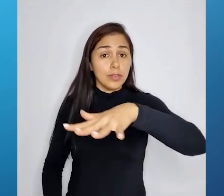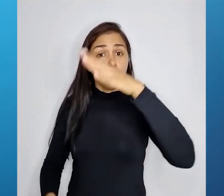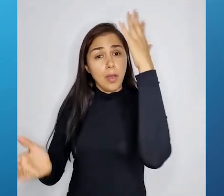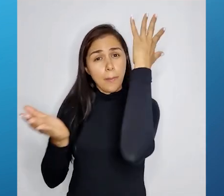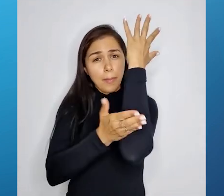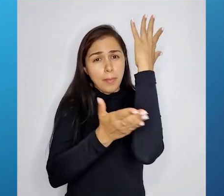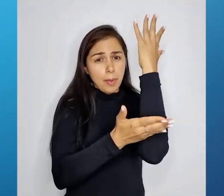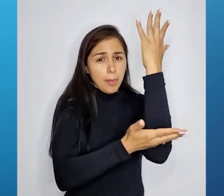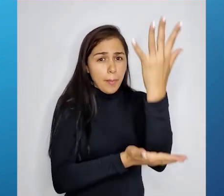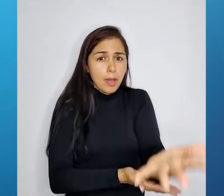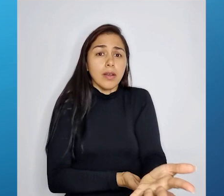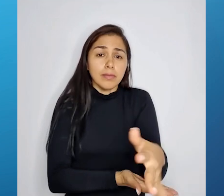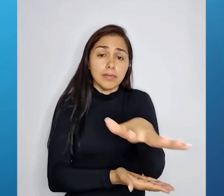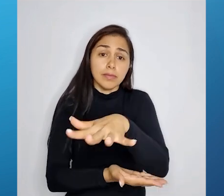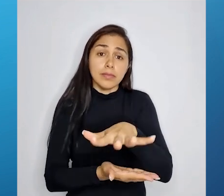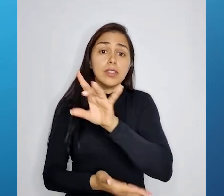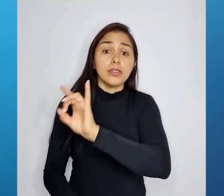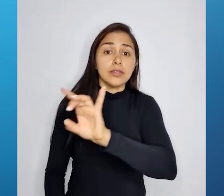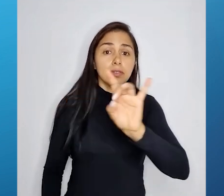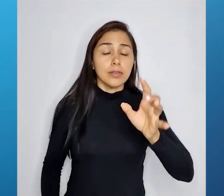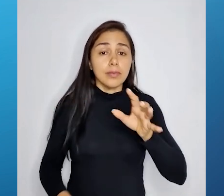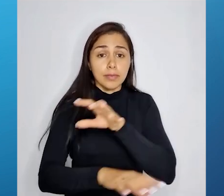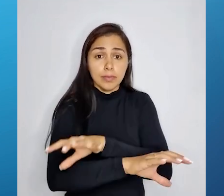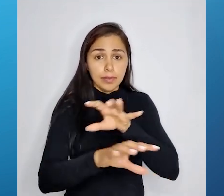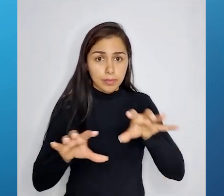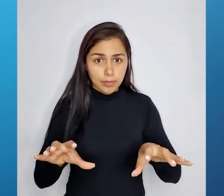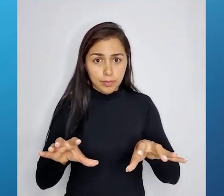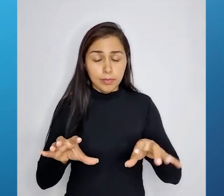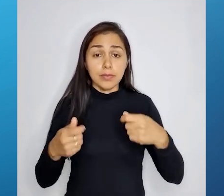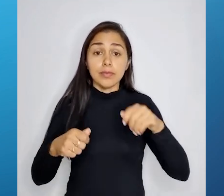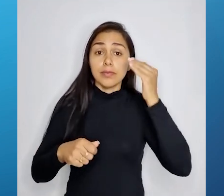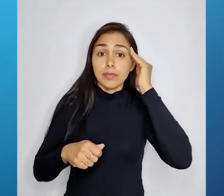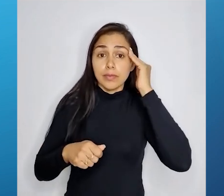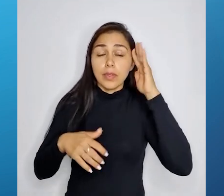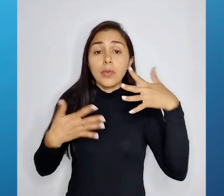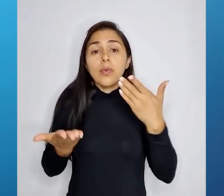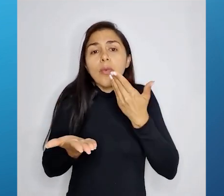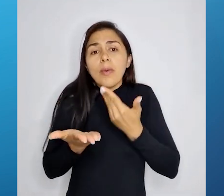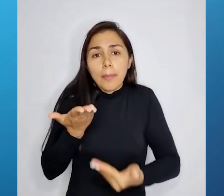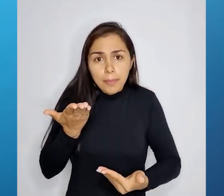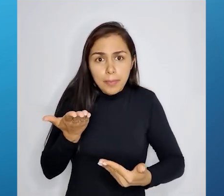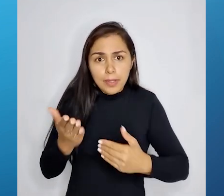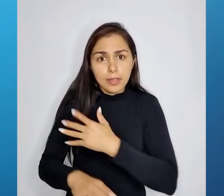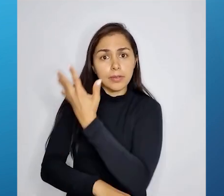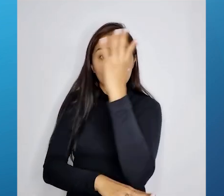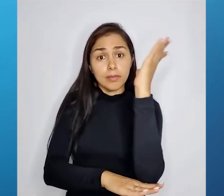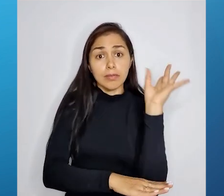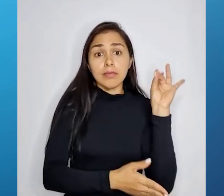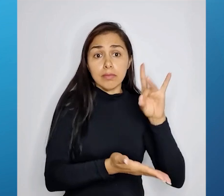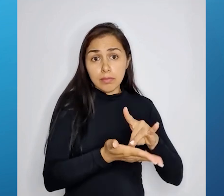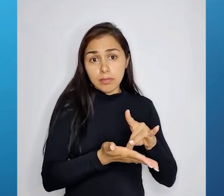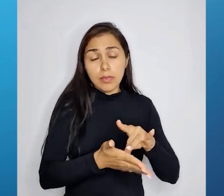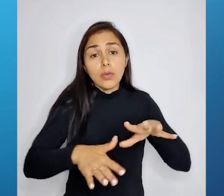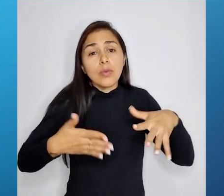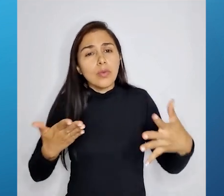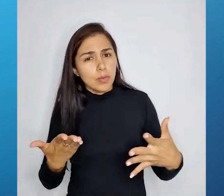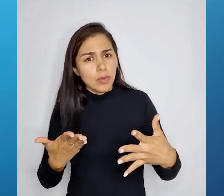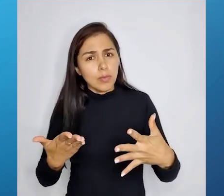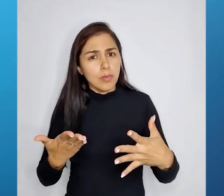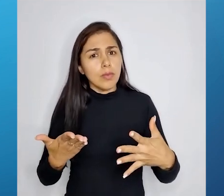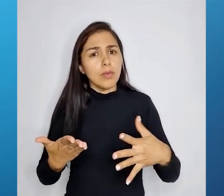sofrem por essas ações. Então, eu preciso entender, qual é a perda da vegetação original? Quais são as espécies